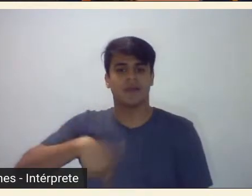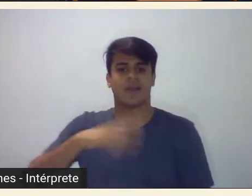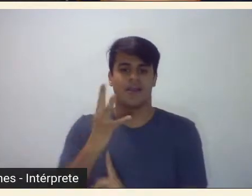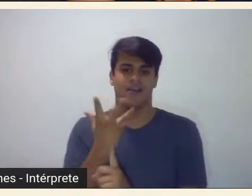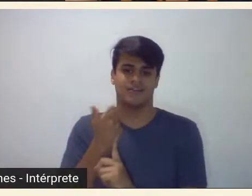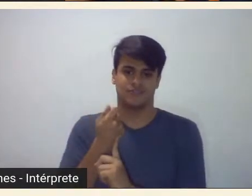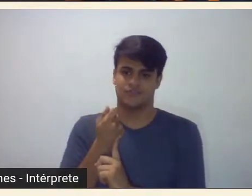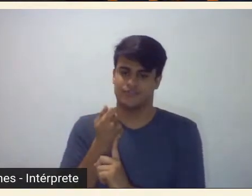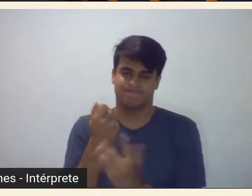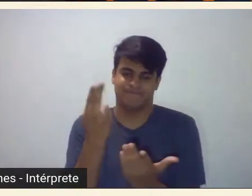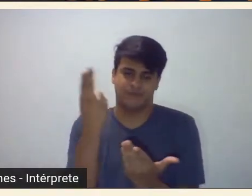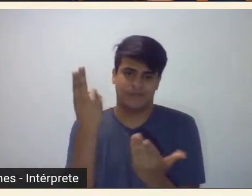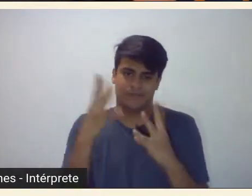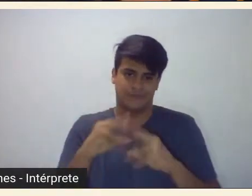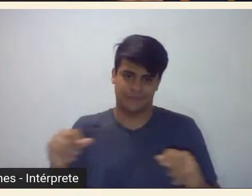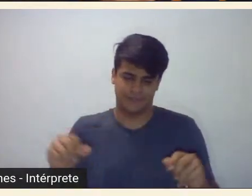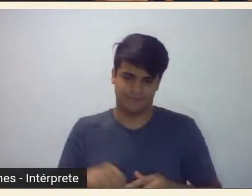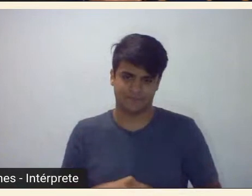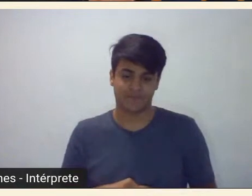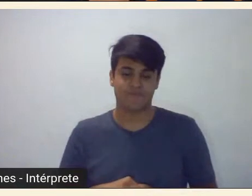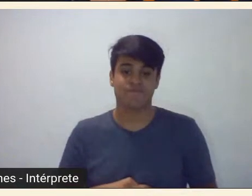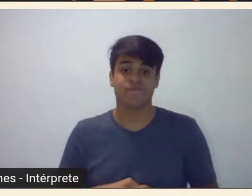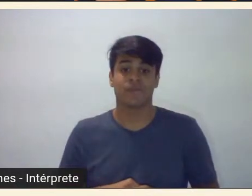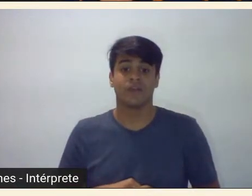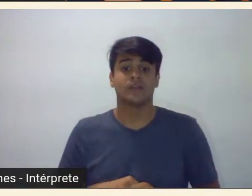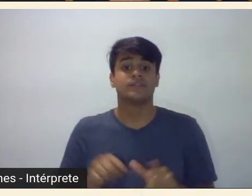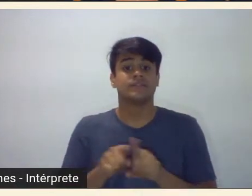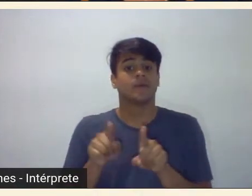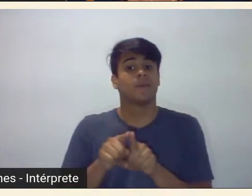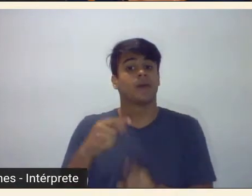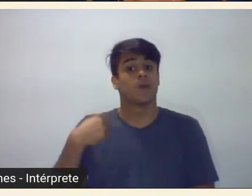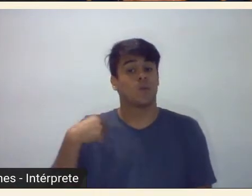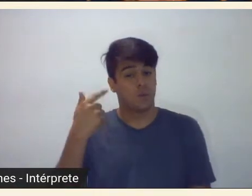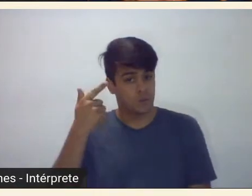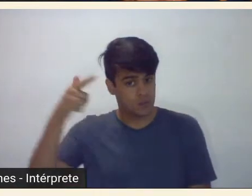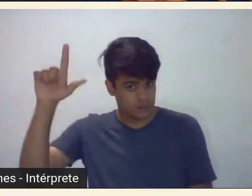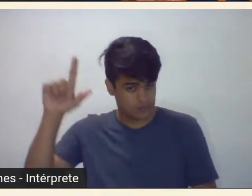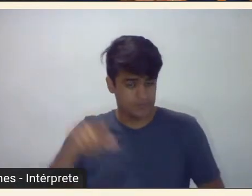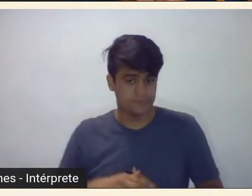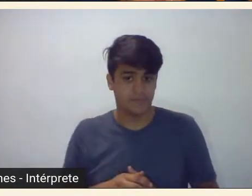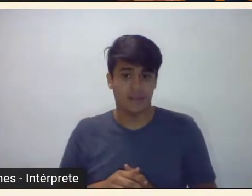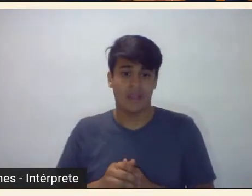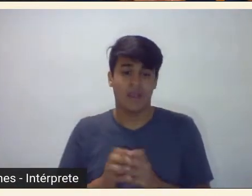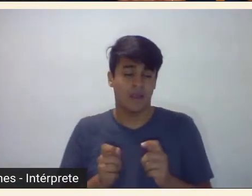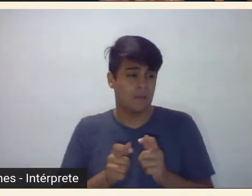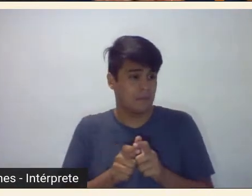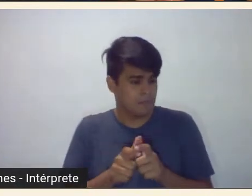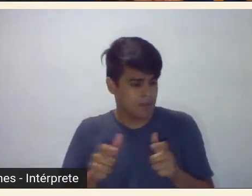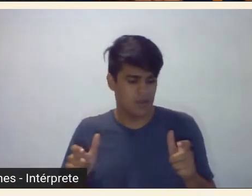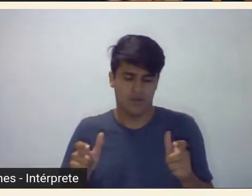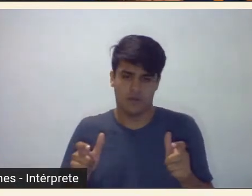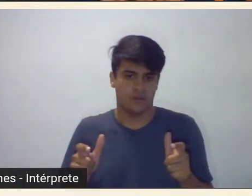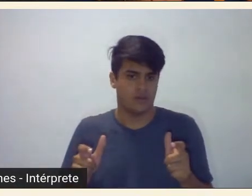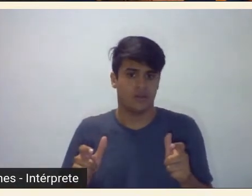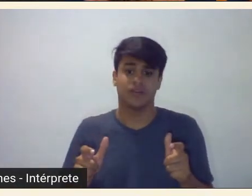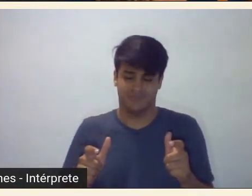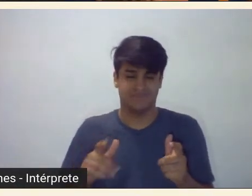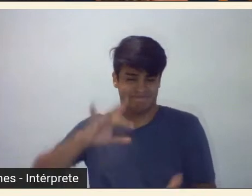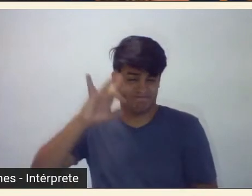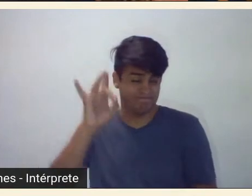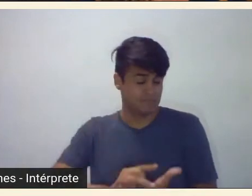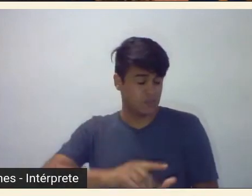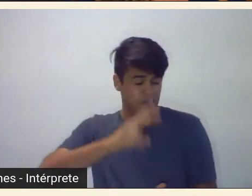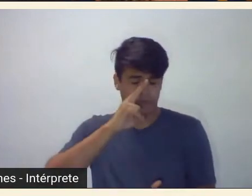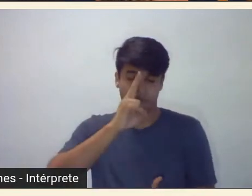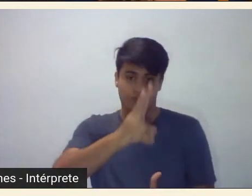inevitavelmente e outro dado também a maior parte mas uma parte assim gigantesca de estudo